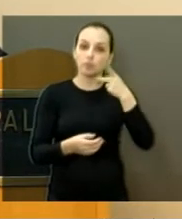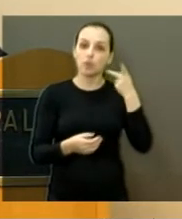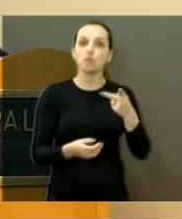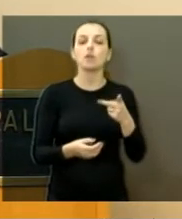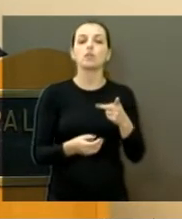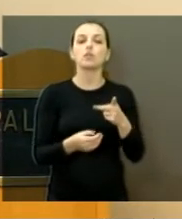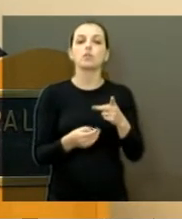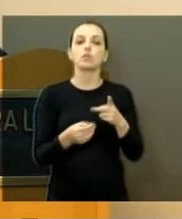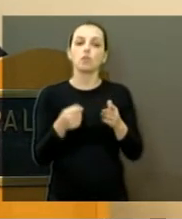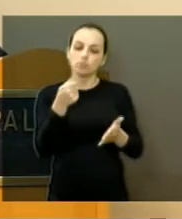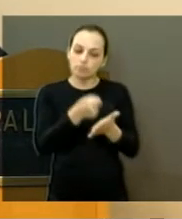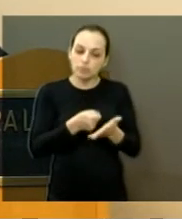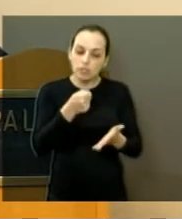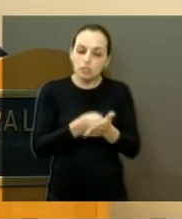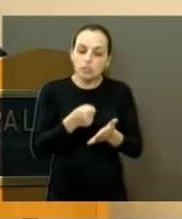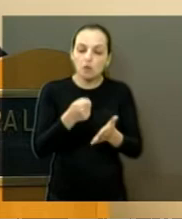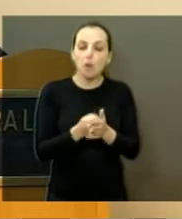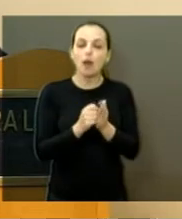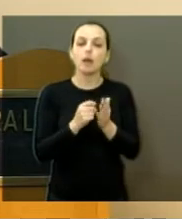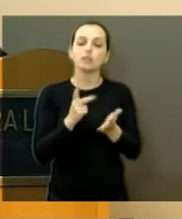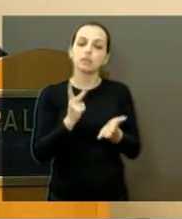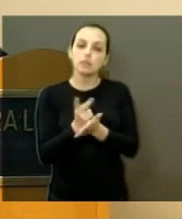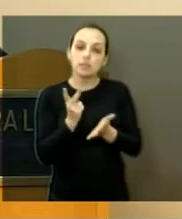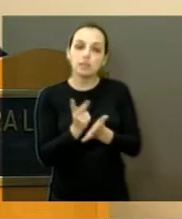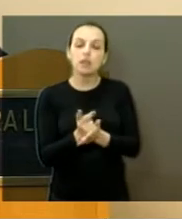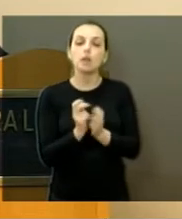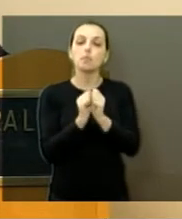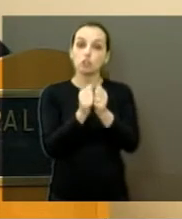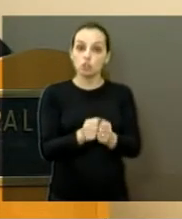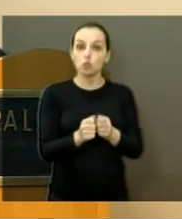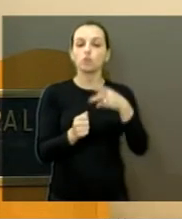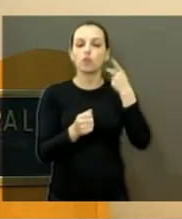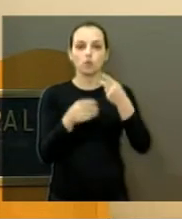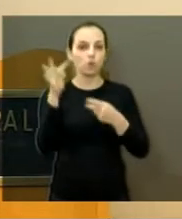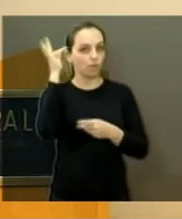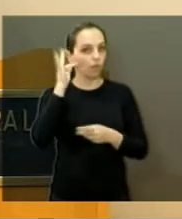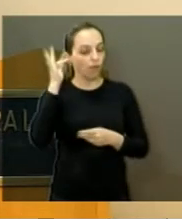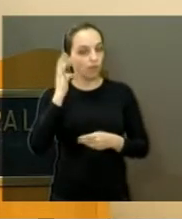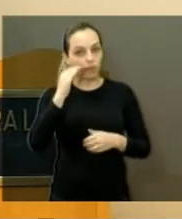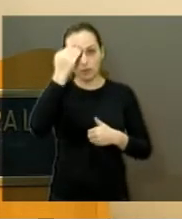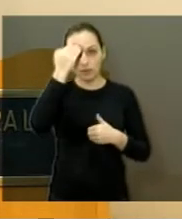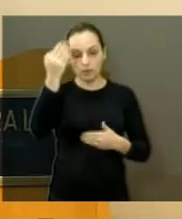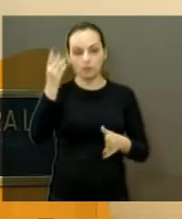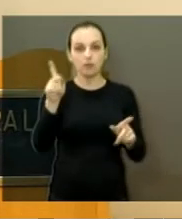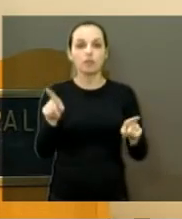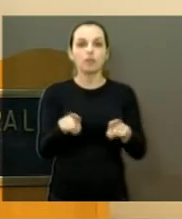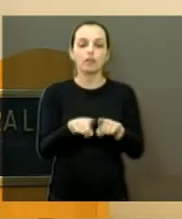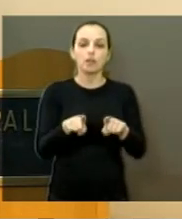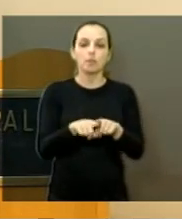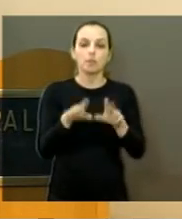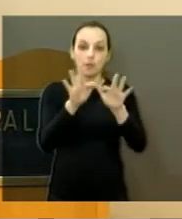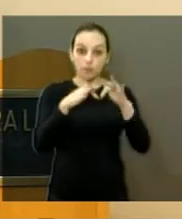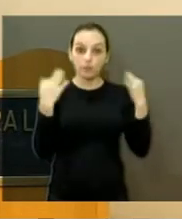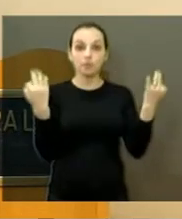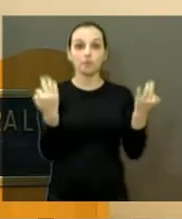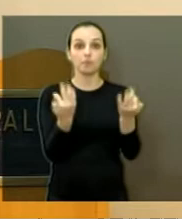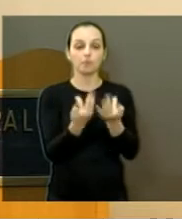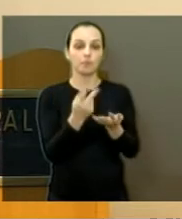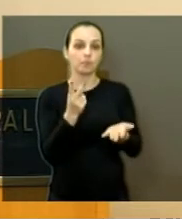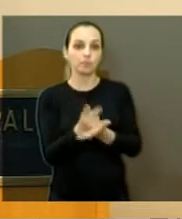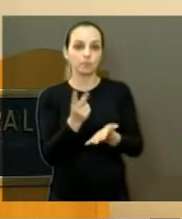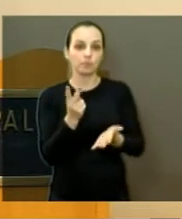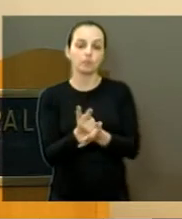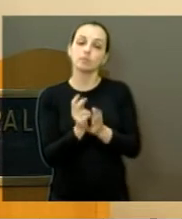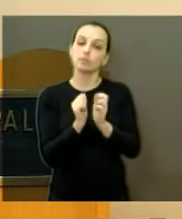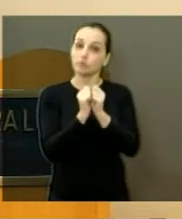dedicada, uma vereadora que está do nosso lado. Eu agradeço muito. E quero também aqui agradecer toda a minha família, que sempre está também do meu lado.